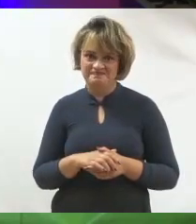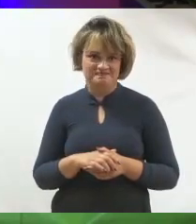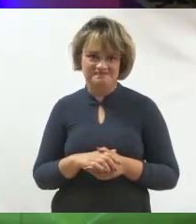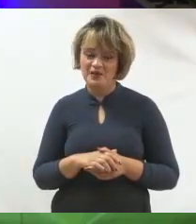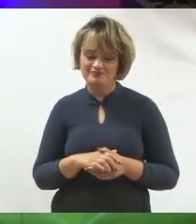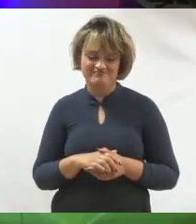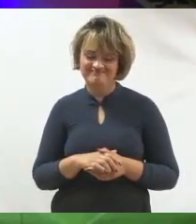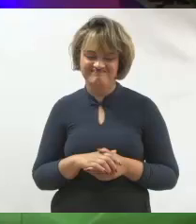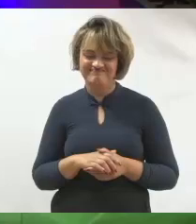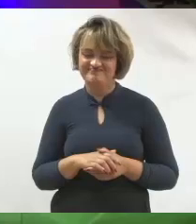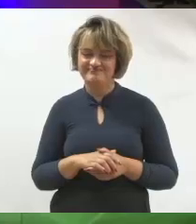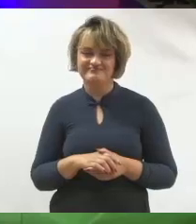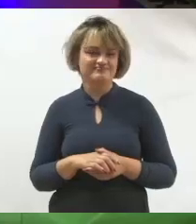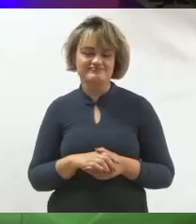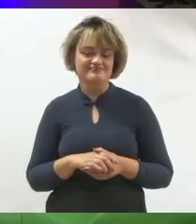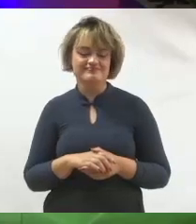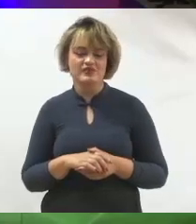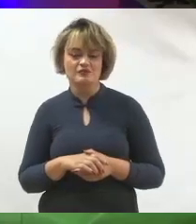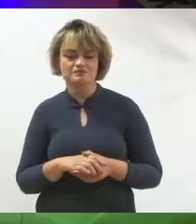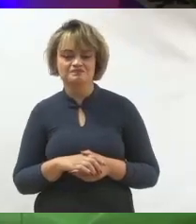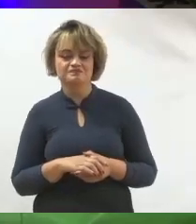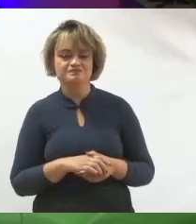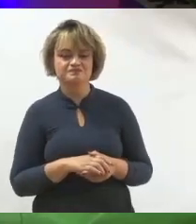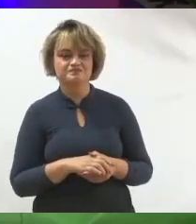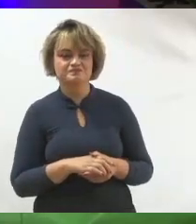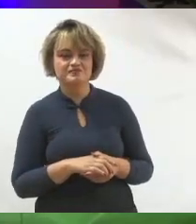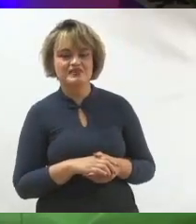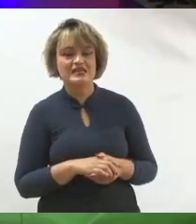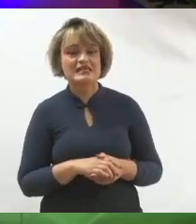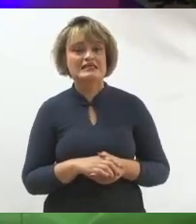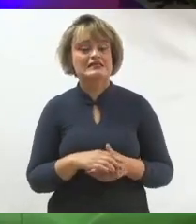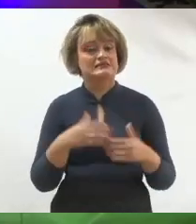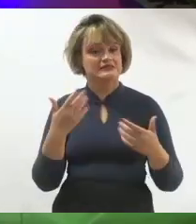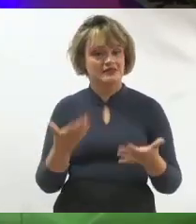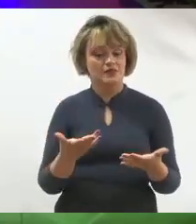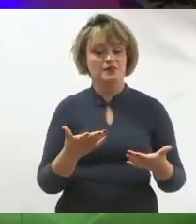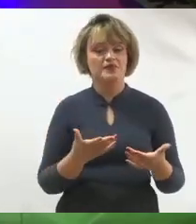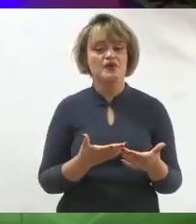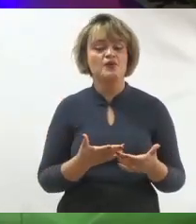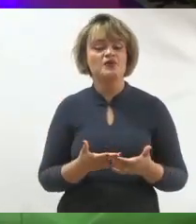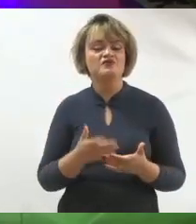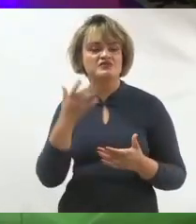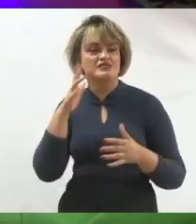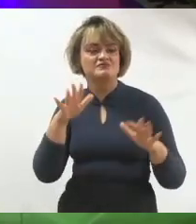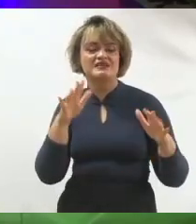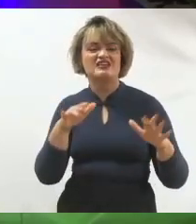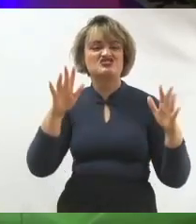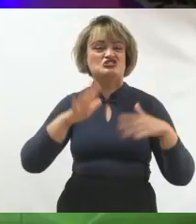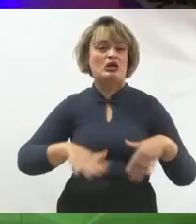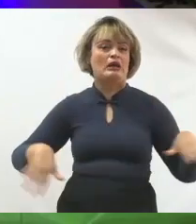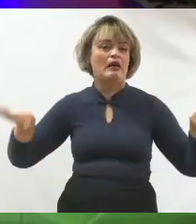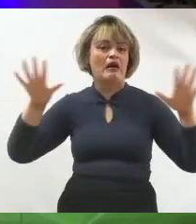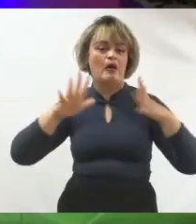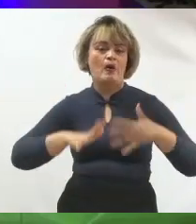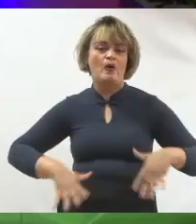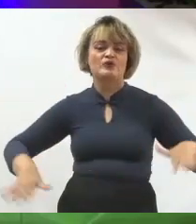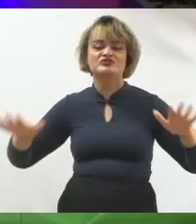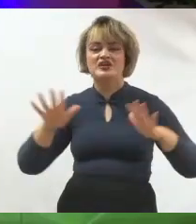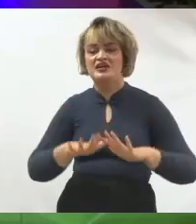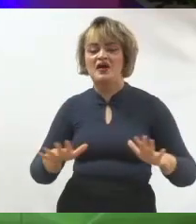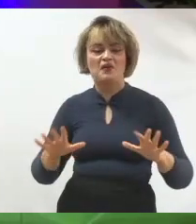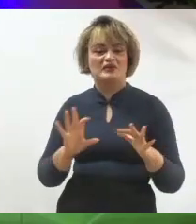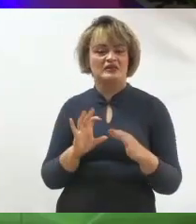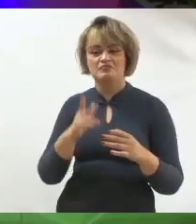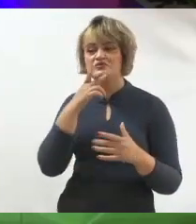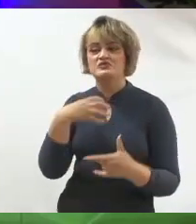acha que isso acontece. Por que não acontece? Então, quando vocês fizerem esse discurso genérico, esse discurso que não se